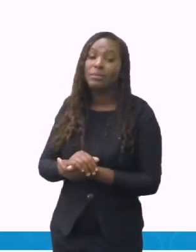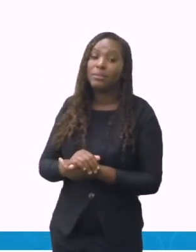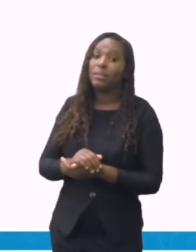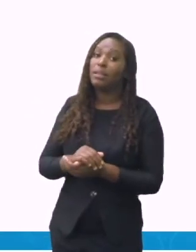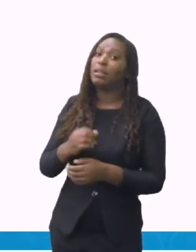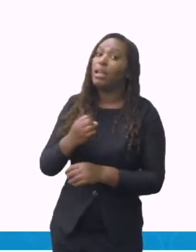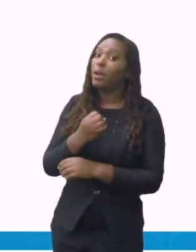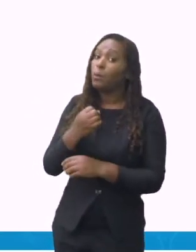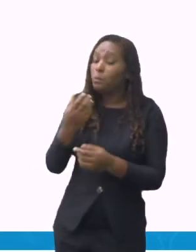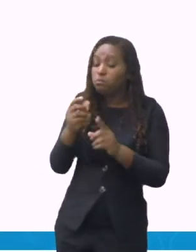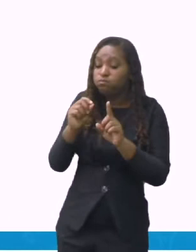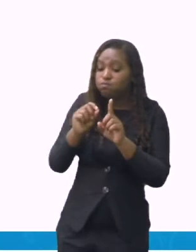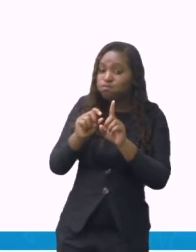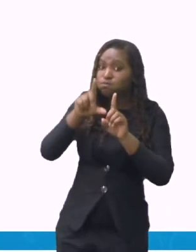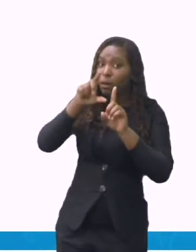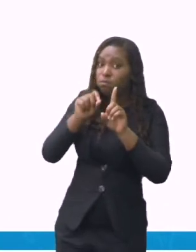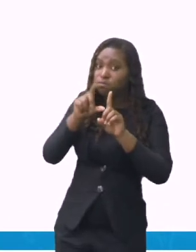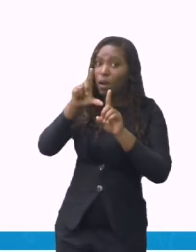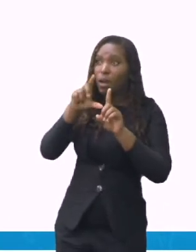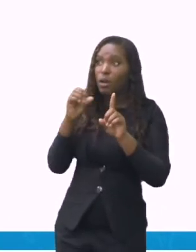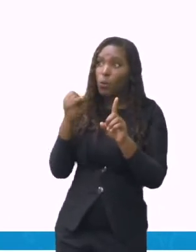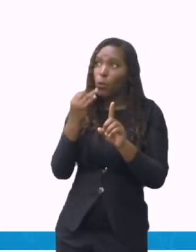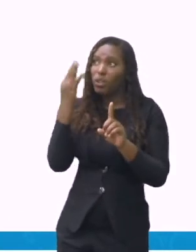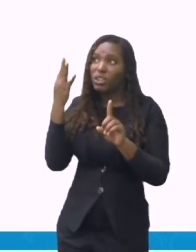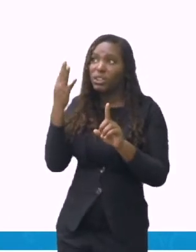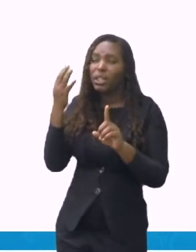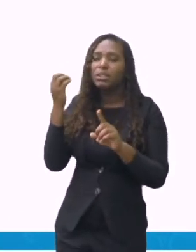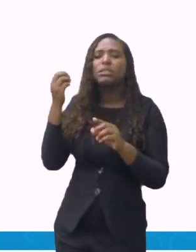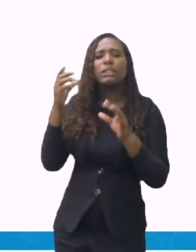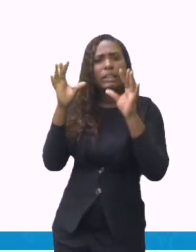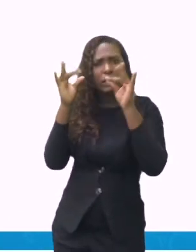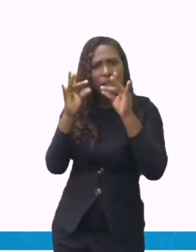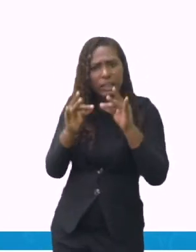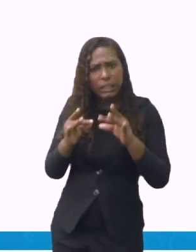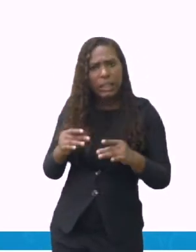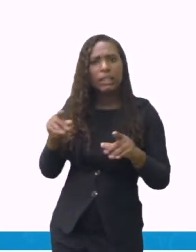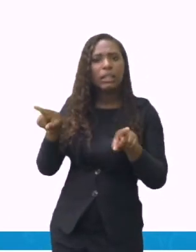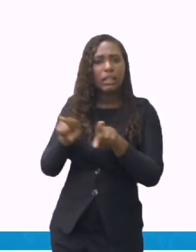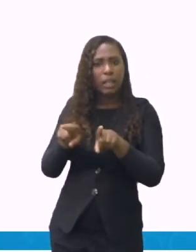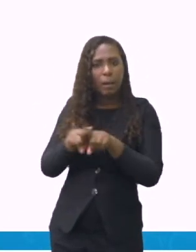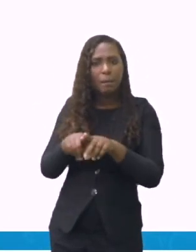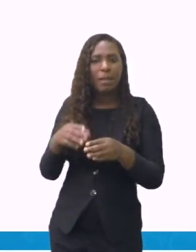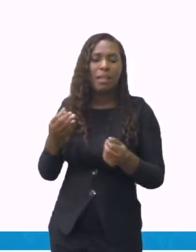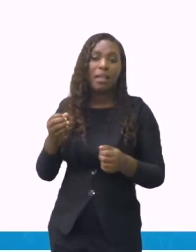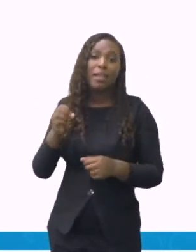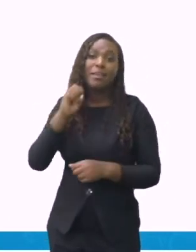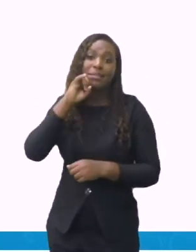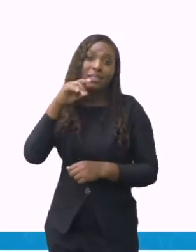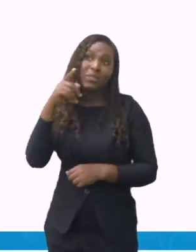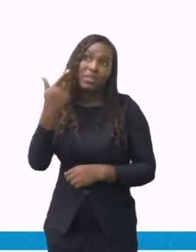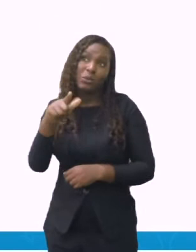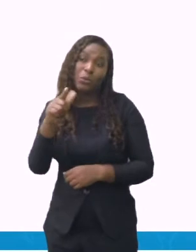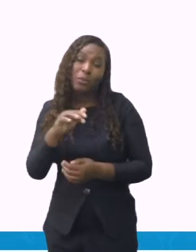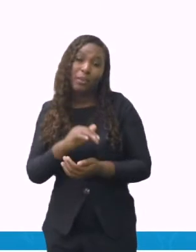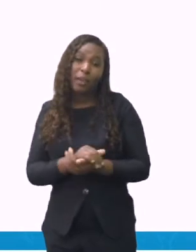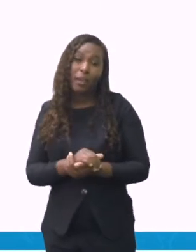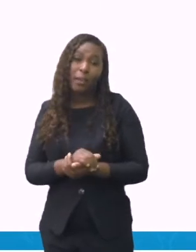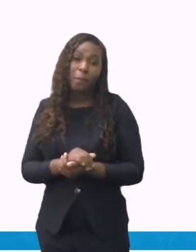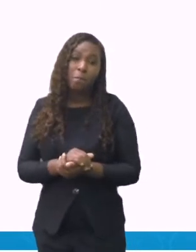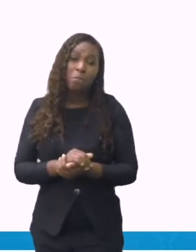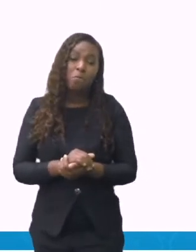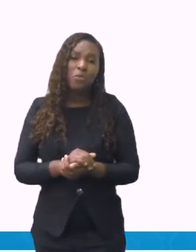importante usar ou materiais ou equipamentos que vão proporcionar isso. Por exemplo, uma balança. Existem balanças de